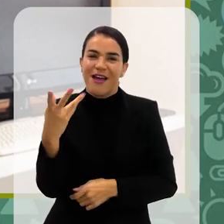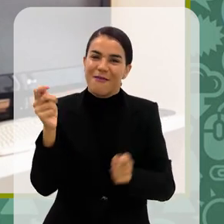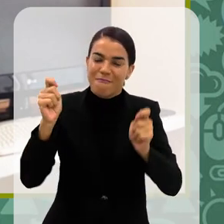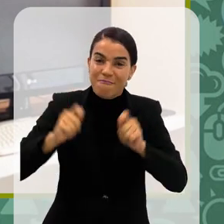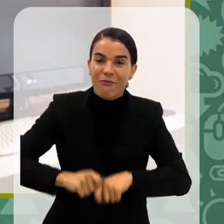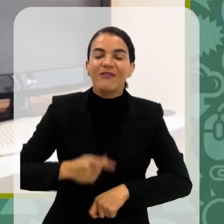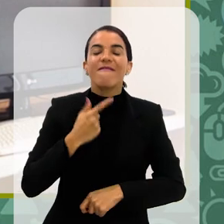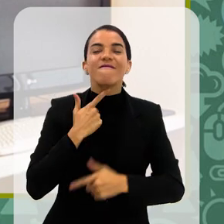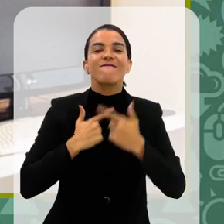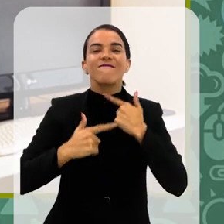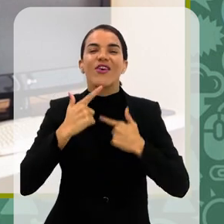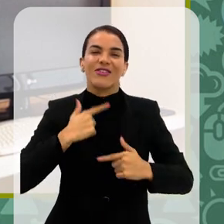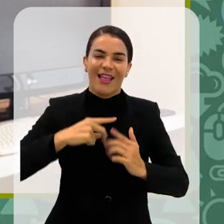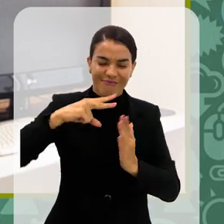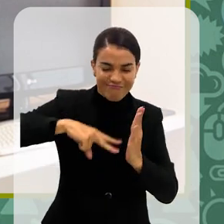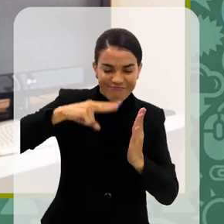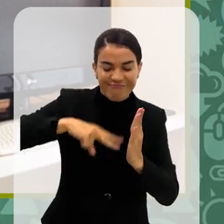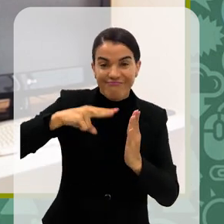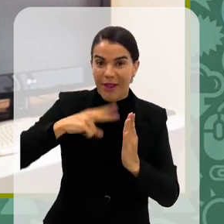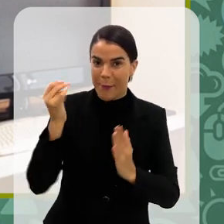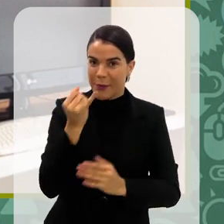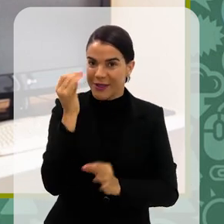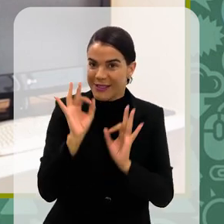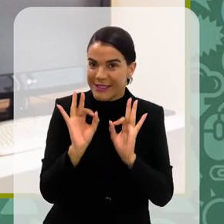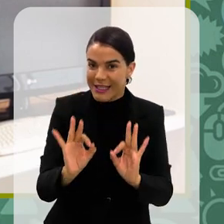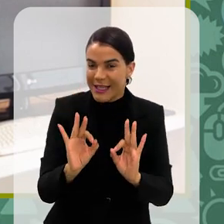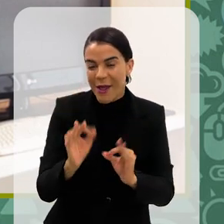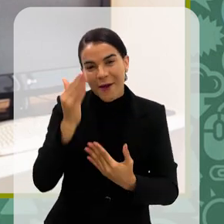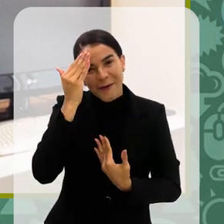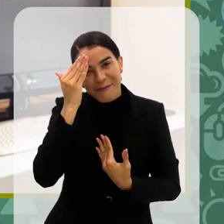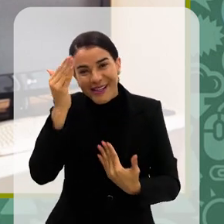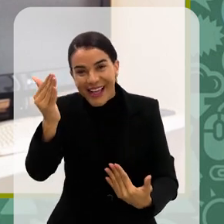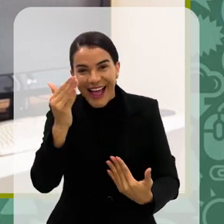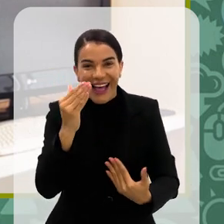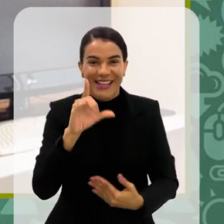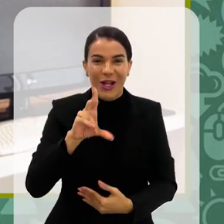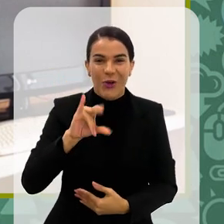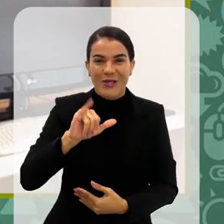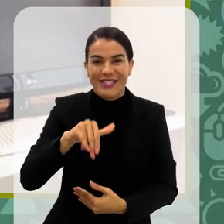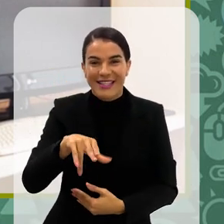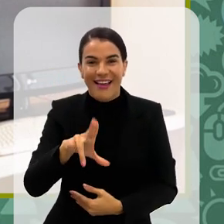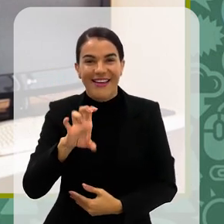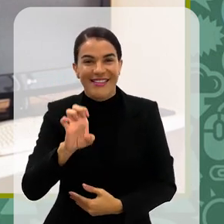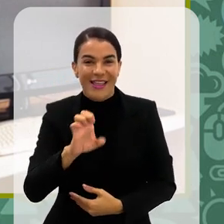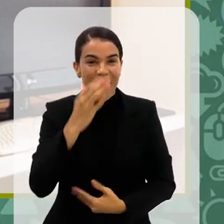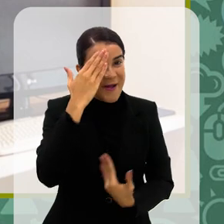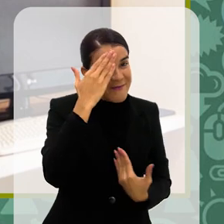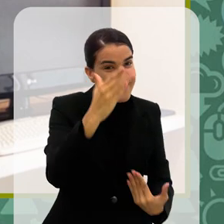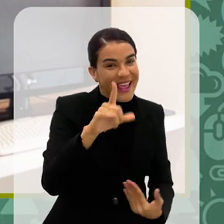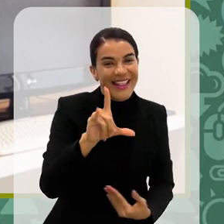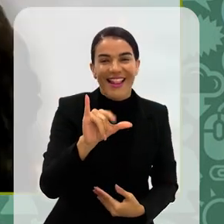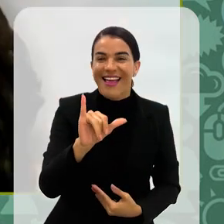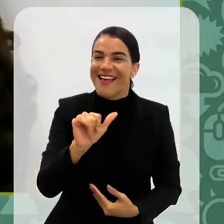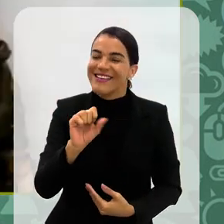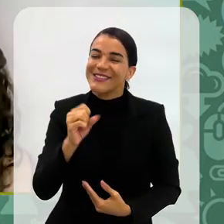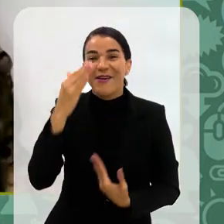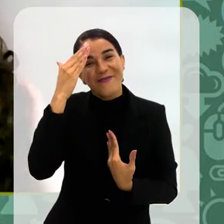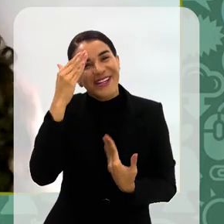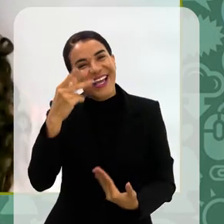ter essa vontade de ler, que isso que é importante, né? Muito obrigada, Luciane, muito obrigada, Laís.